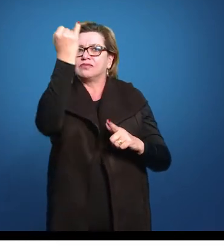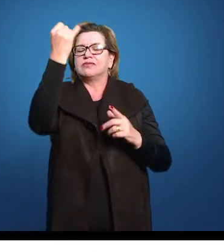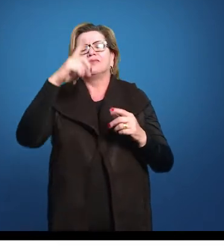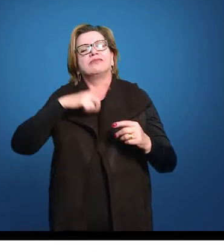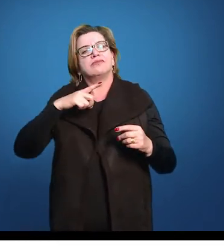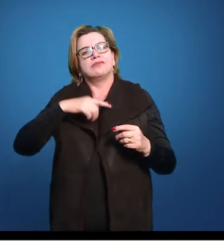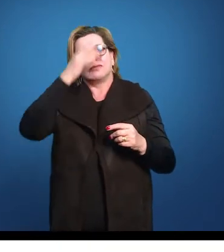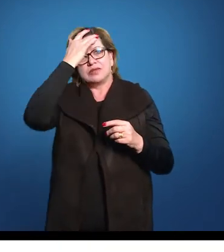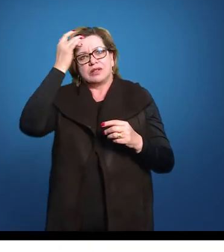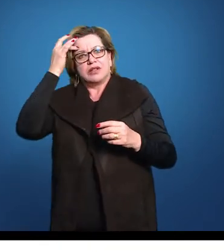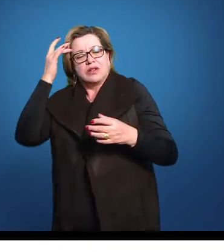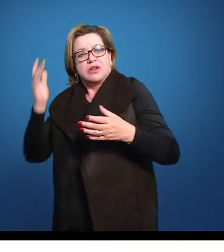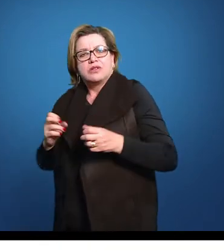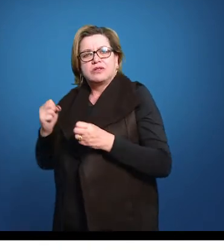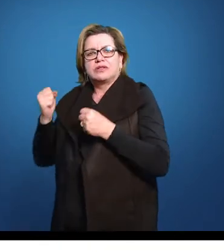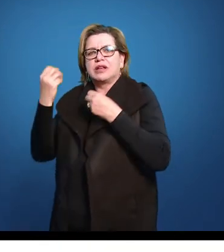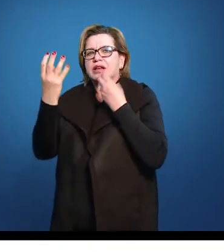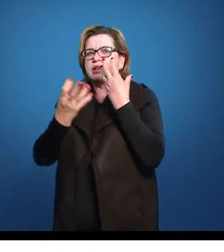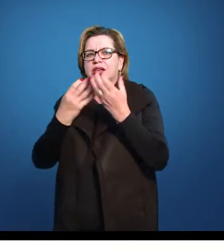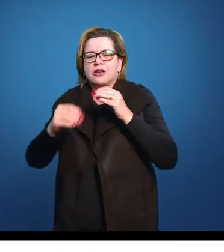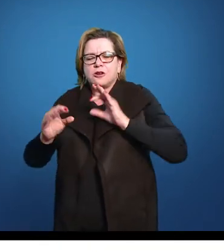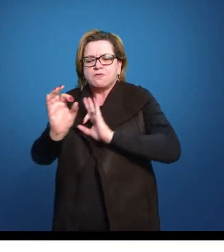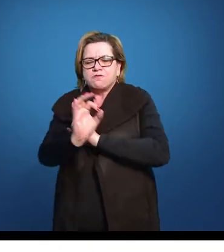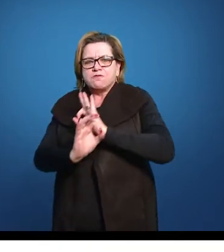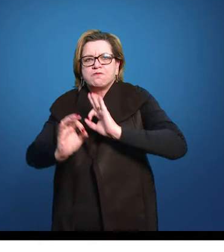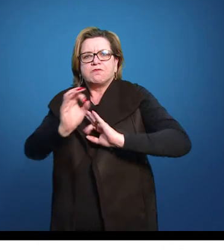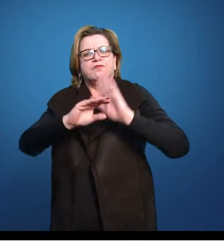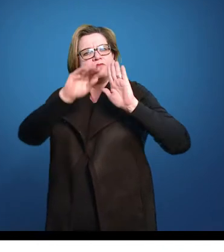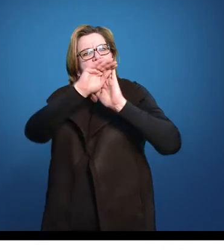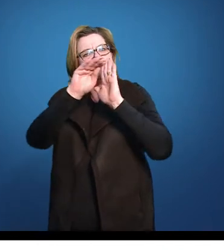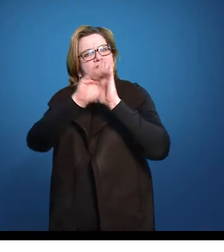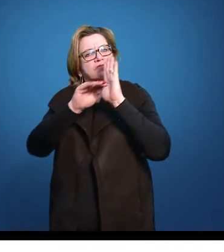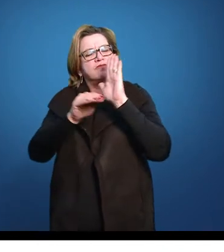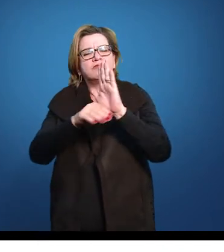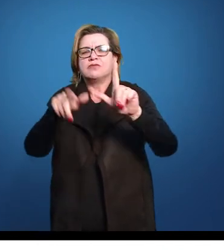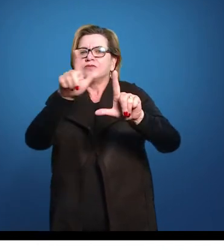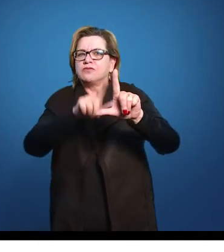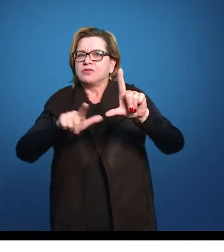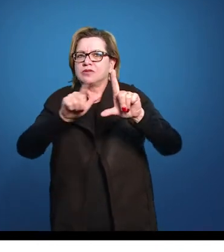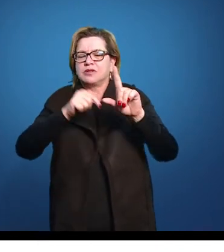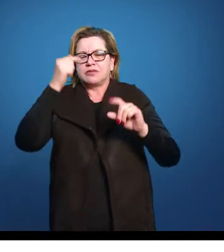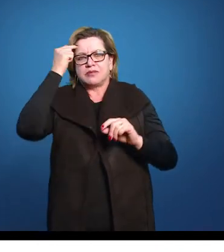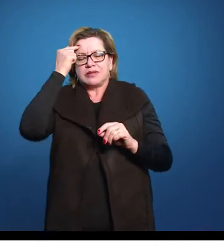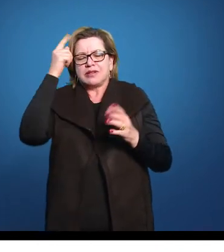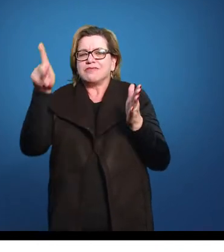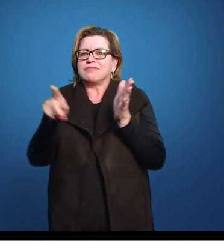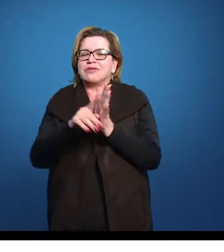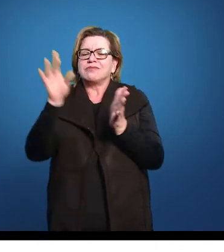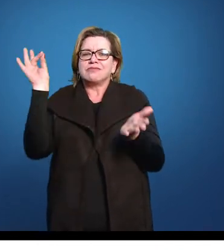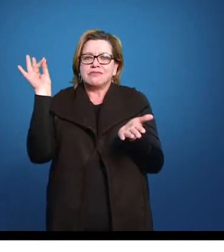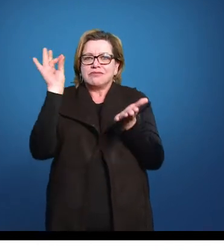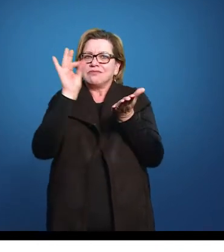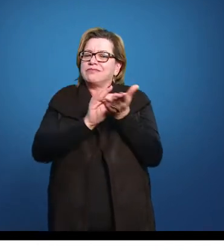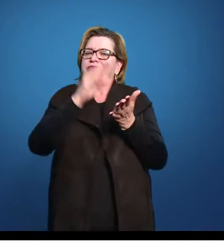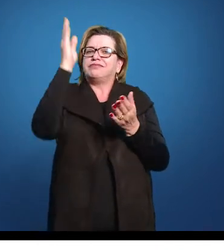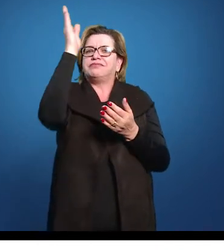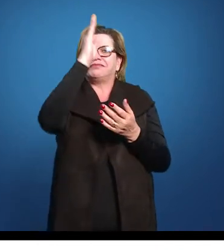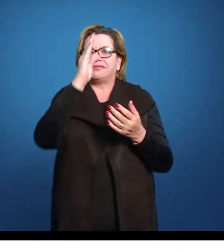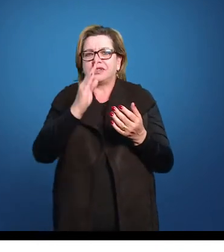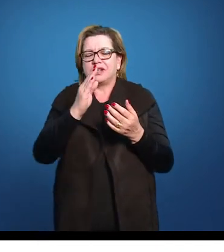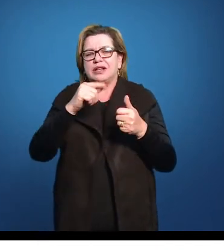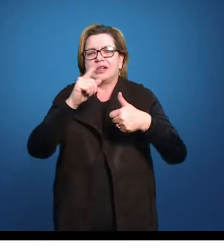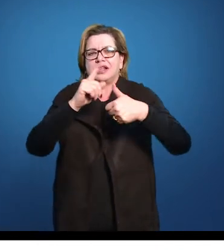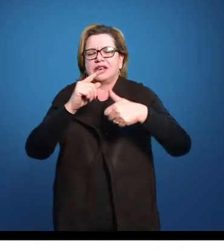de construir um projeto literário para ir pensar a identidade nacional. E entre elas a gente tem lá na poesia, o Gonçalves Dias,